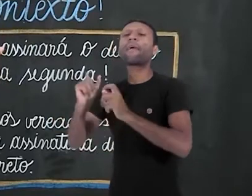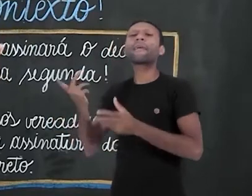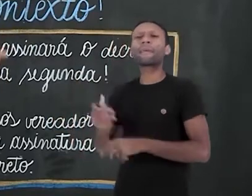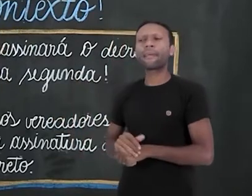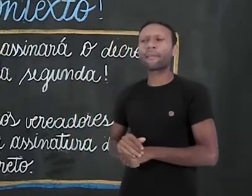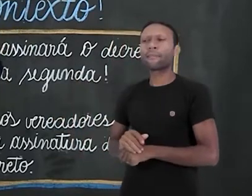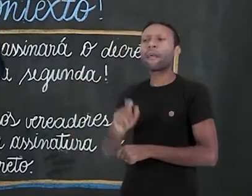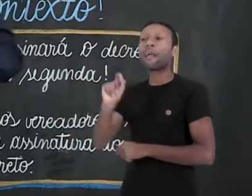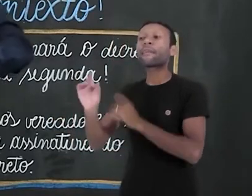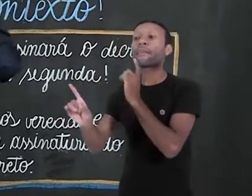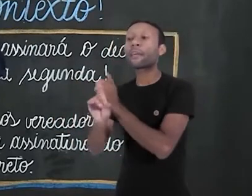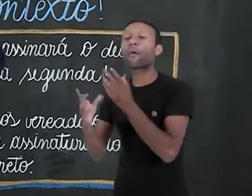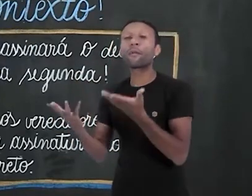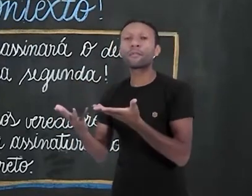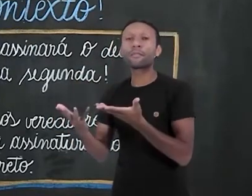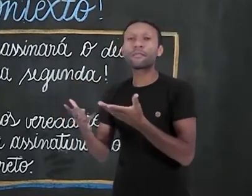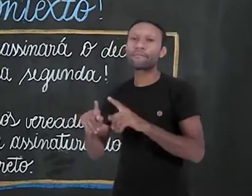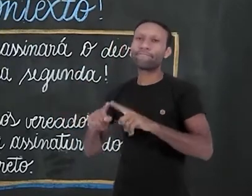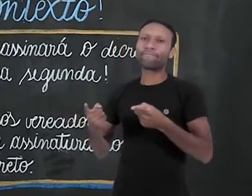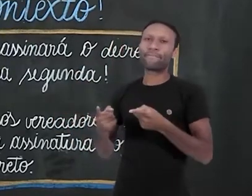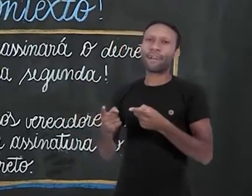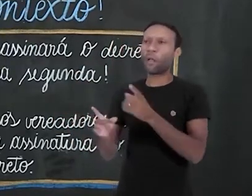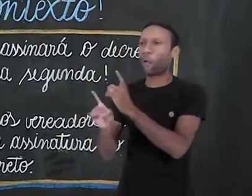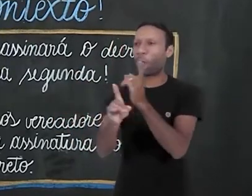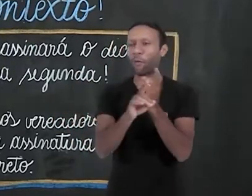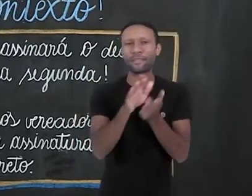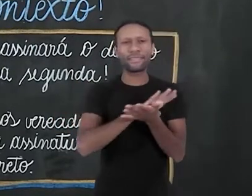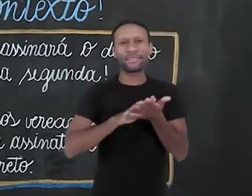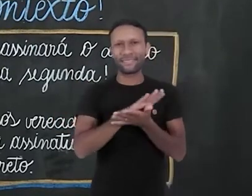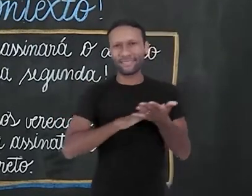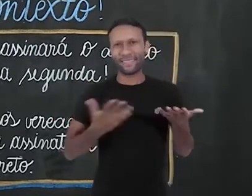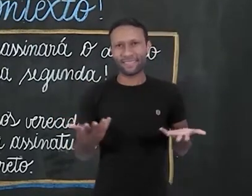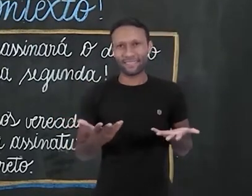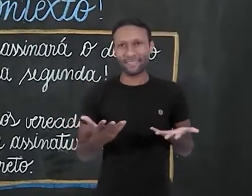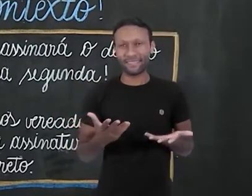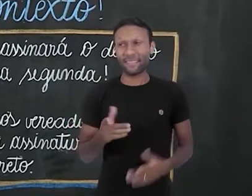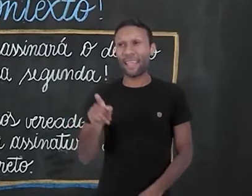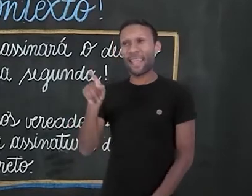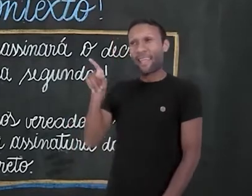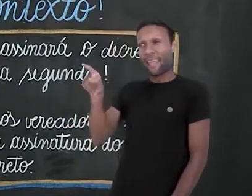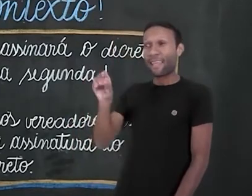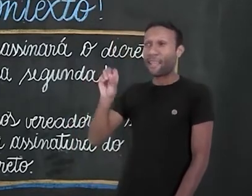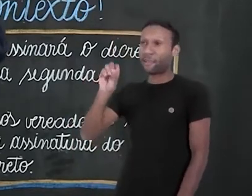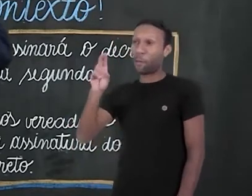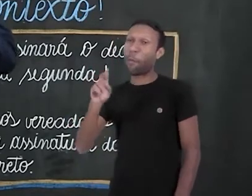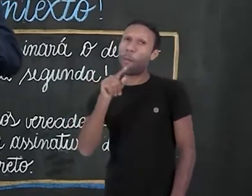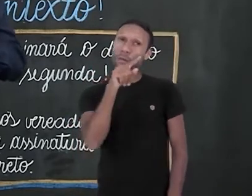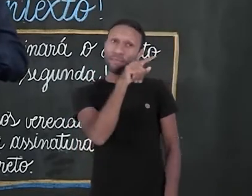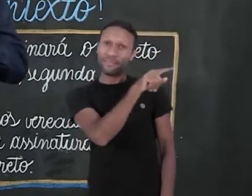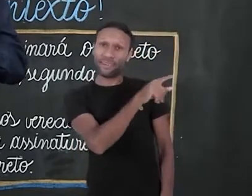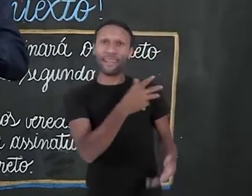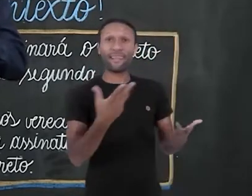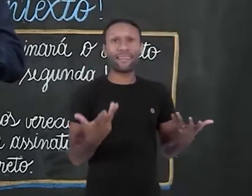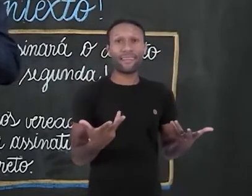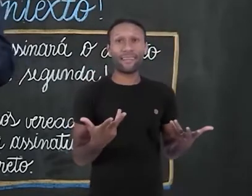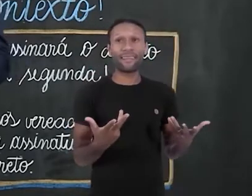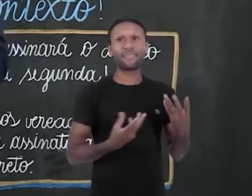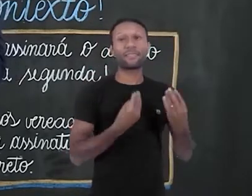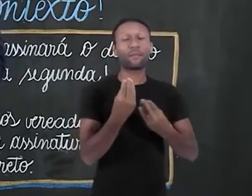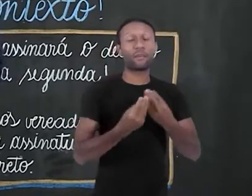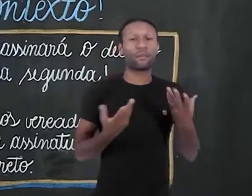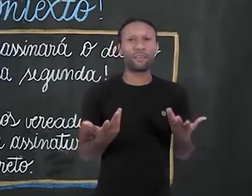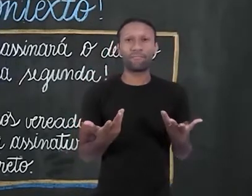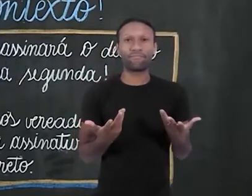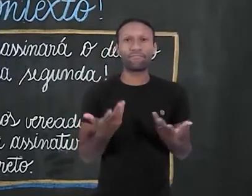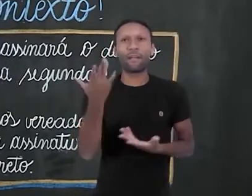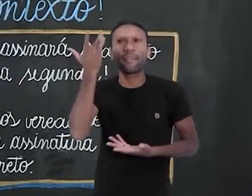pessoas que encontraram? Por mais que você possa dizer que a gente pode identificar isso com eles ou elas, que são pronomes pessoais que também podem funcionar como sujeito,